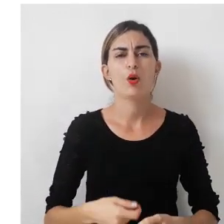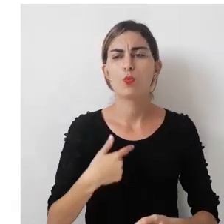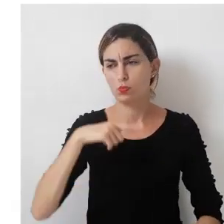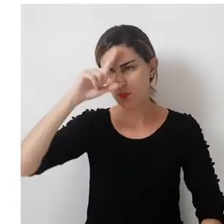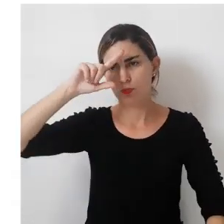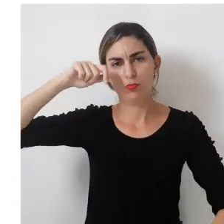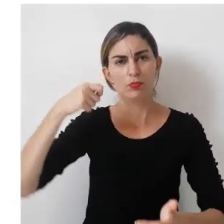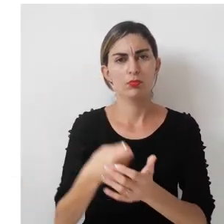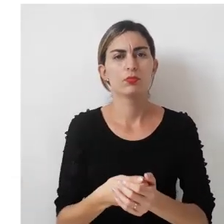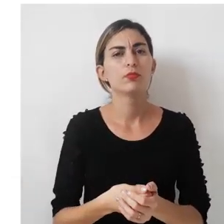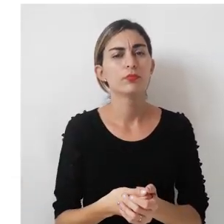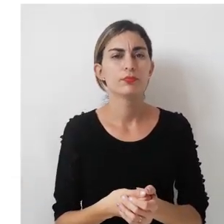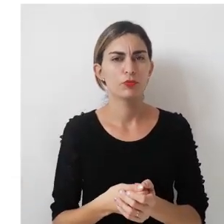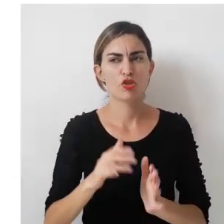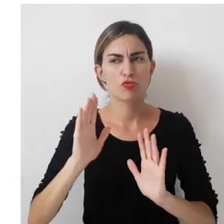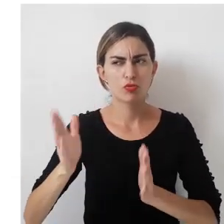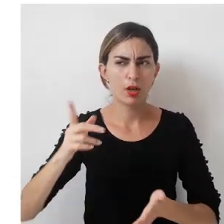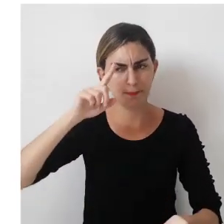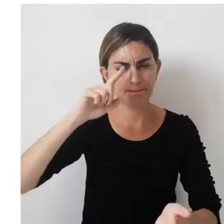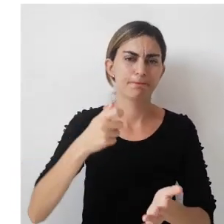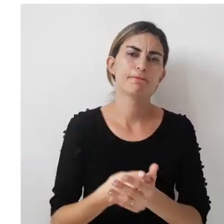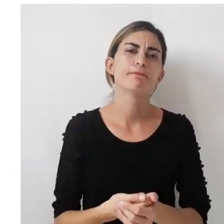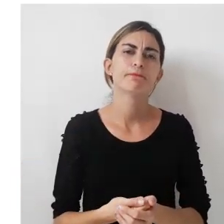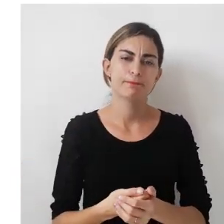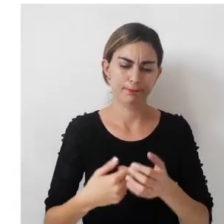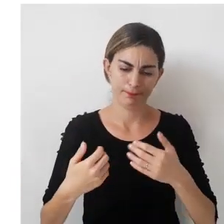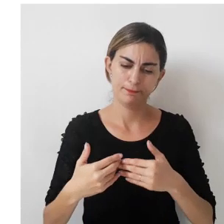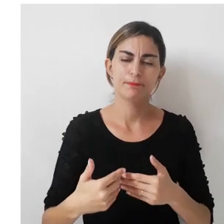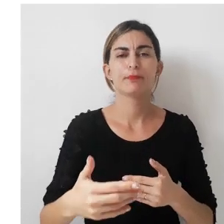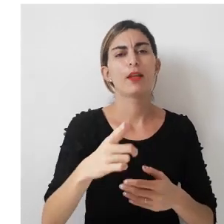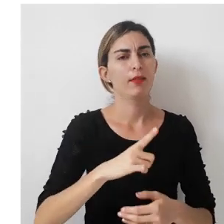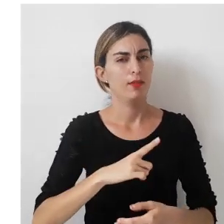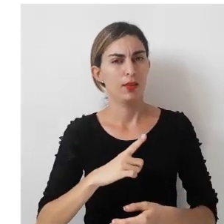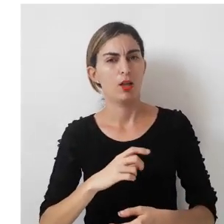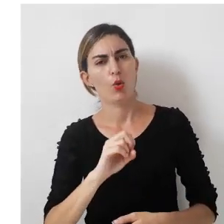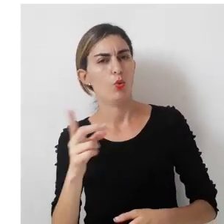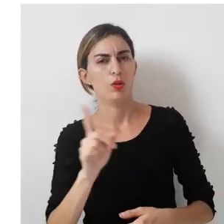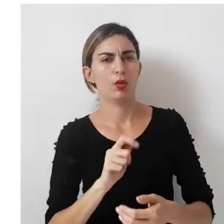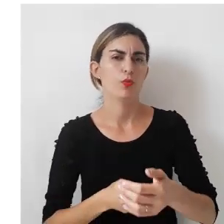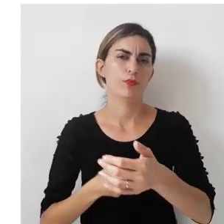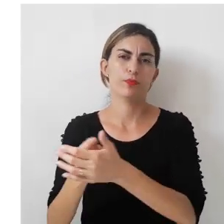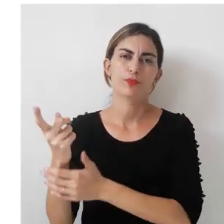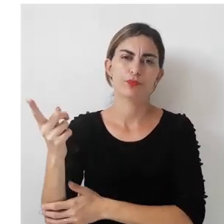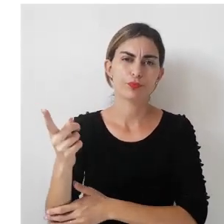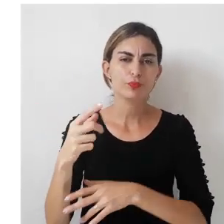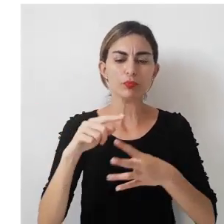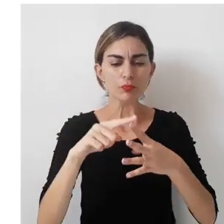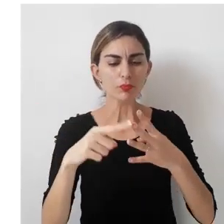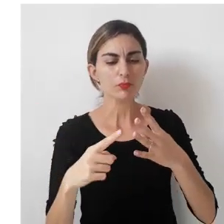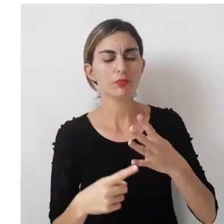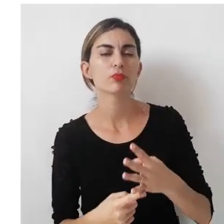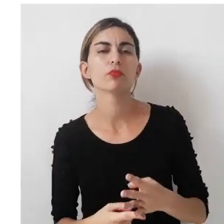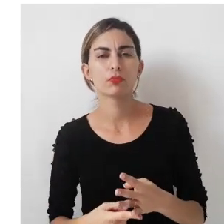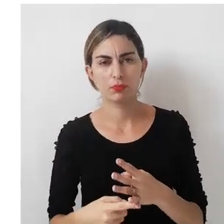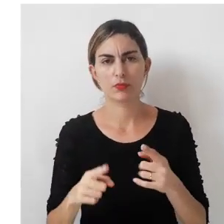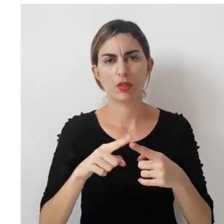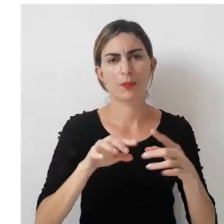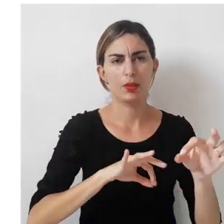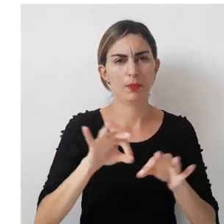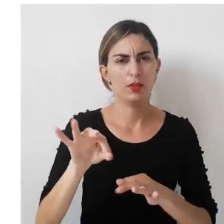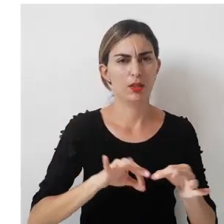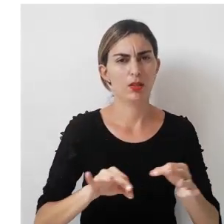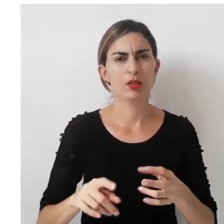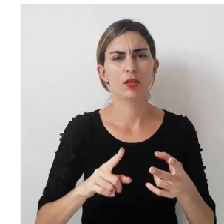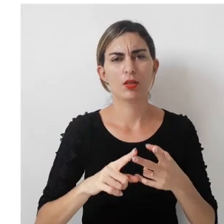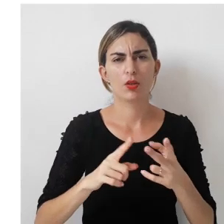-se o martelo, digamos assim. Então, já foi decidido que deverá existir ou não a compra. Então, essas quatro situações, como